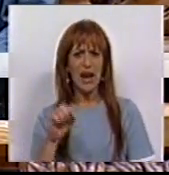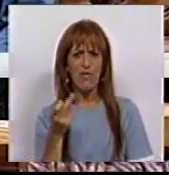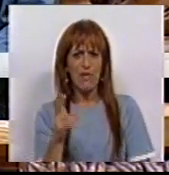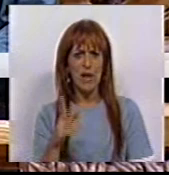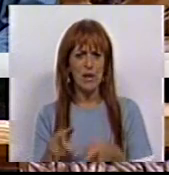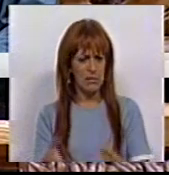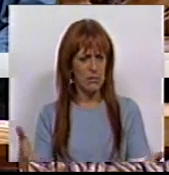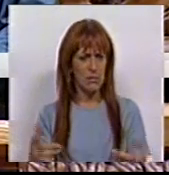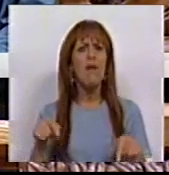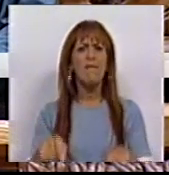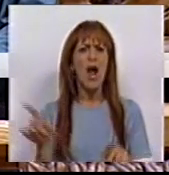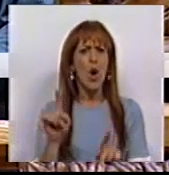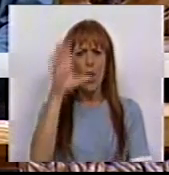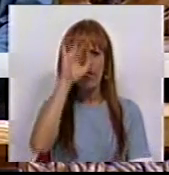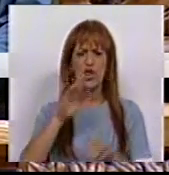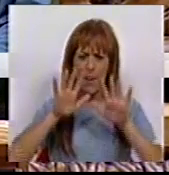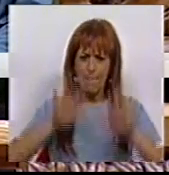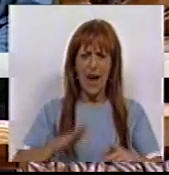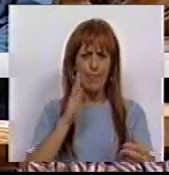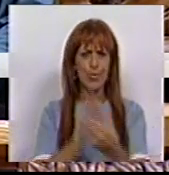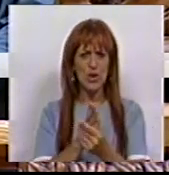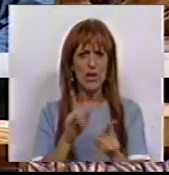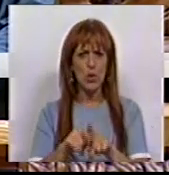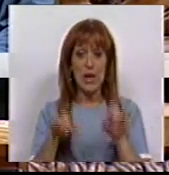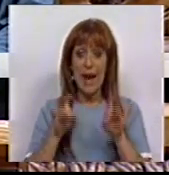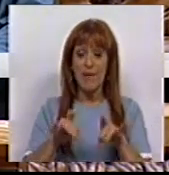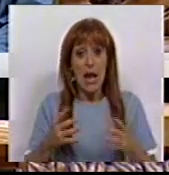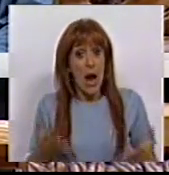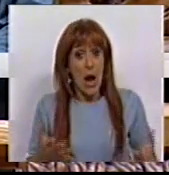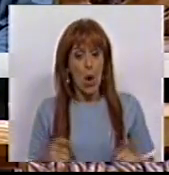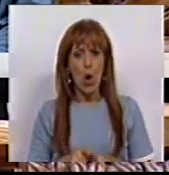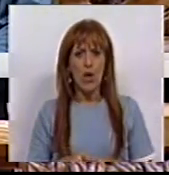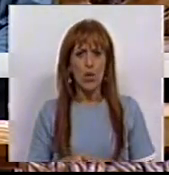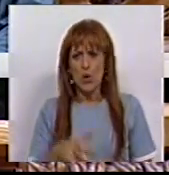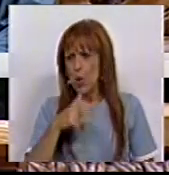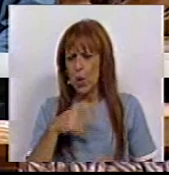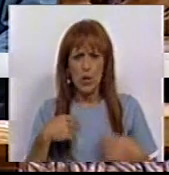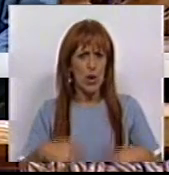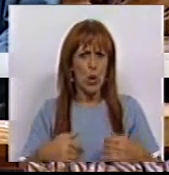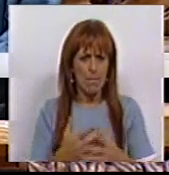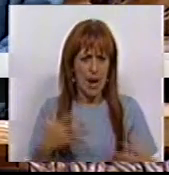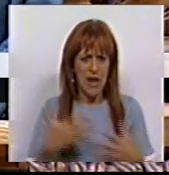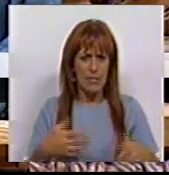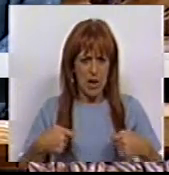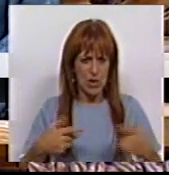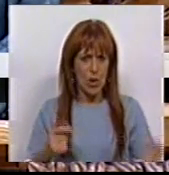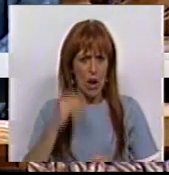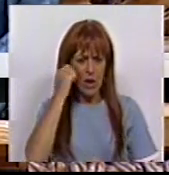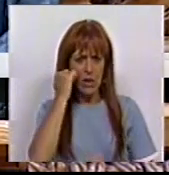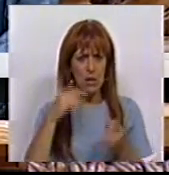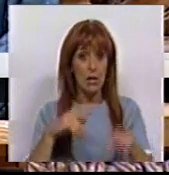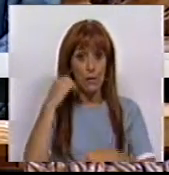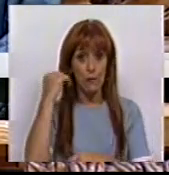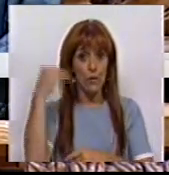e EPI? Vai ou não o Governo travar este processo, evitando agora custos dramáticos que serão cada vez mais graves para o futuro?